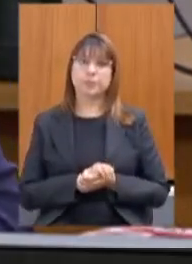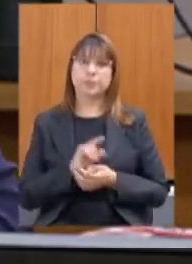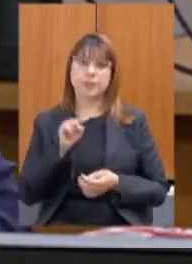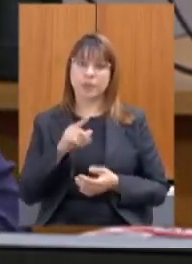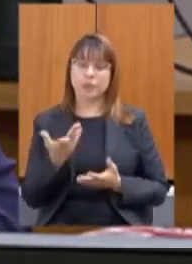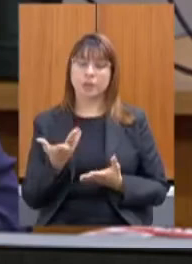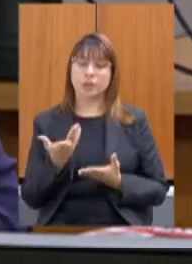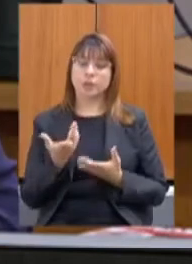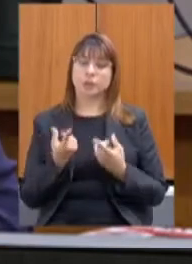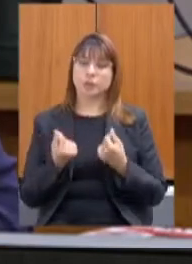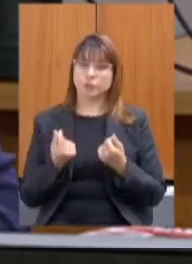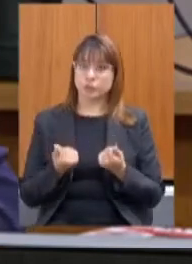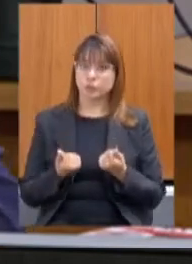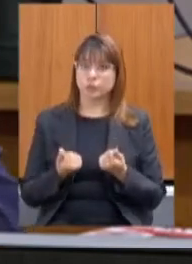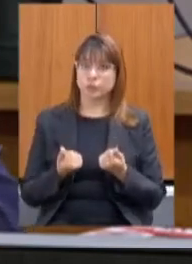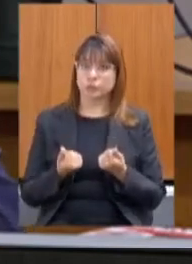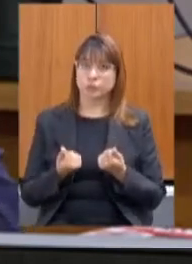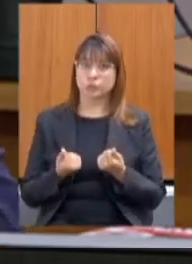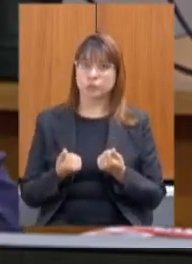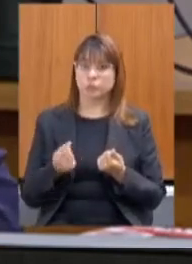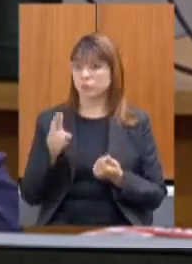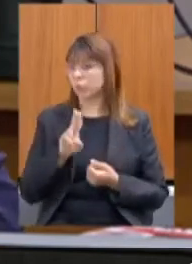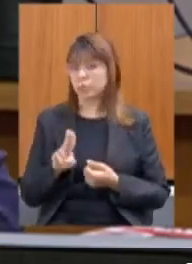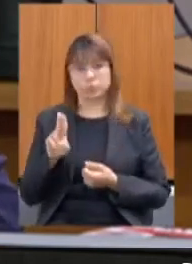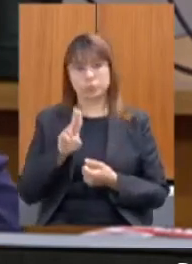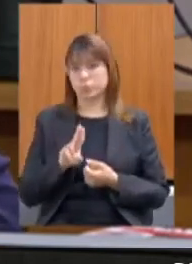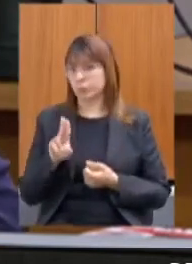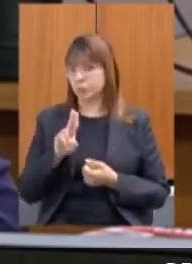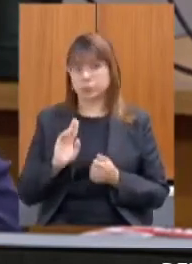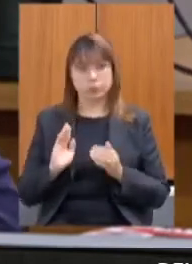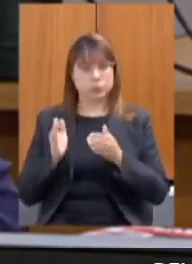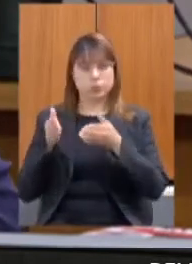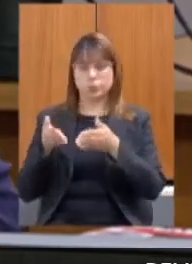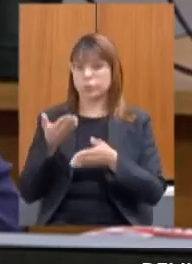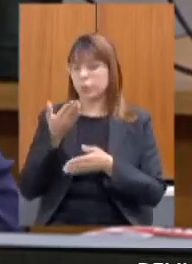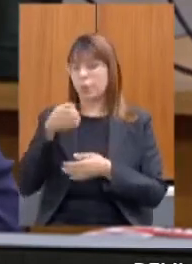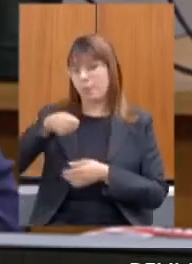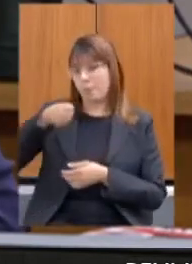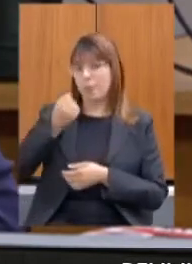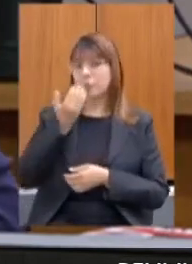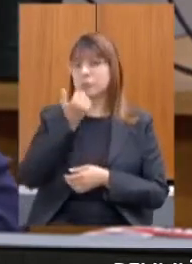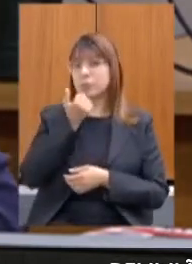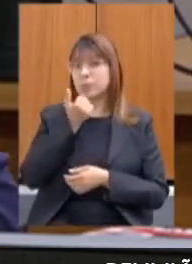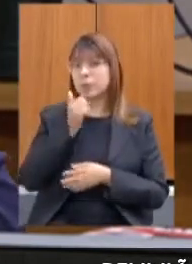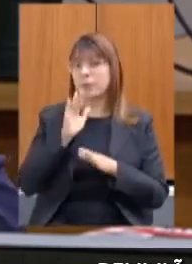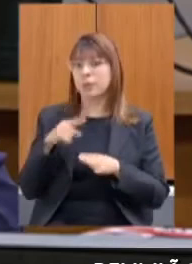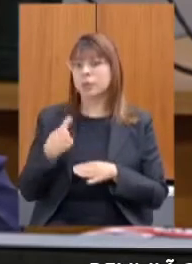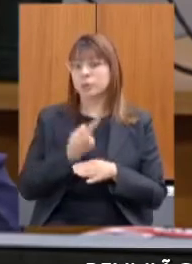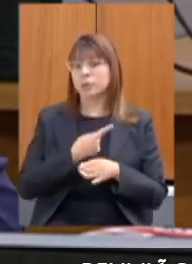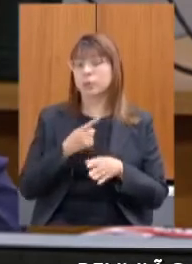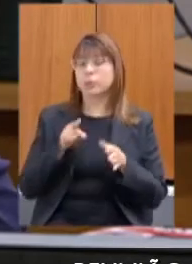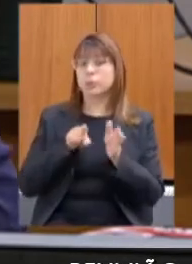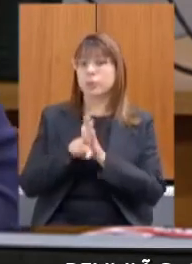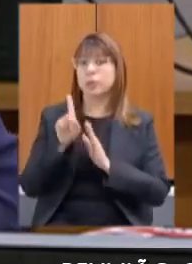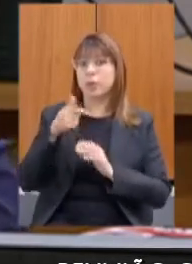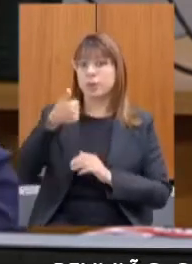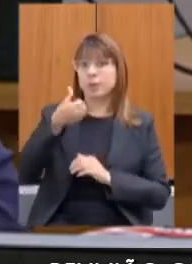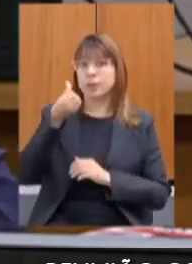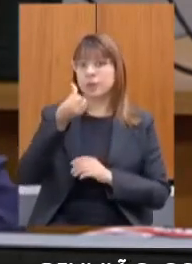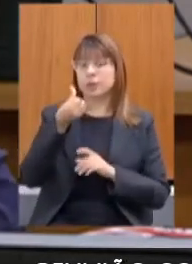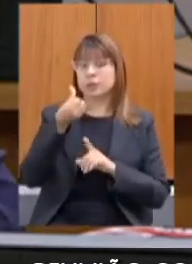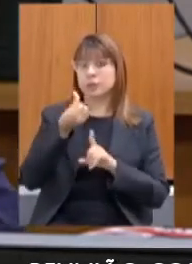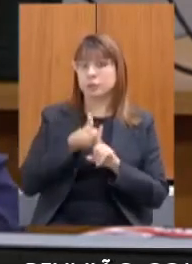recurso ele não foi utilizado no Bolsa Merenda mas o que nós questionávamos no primeiro semestre era a